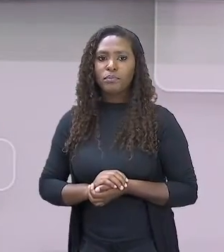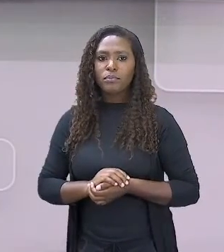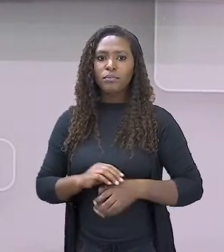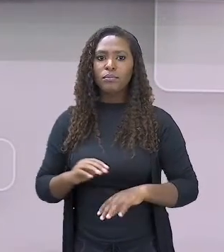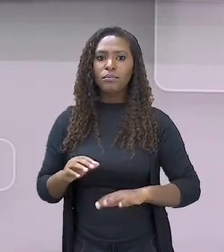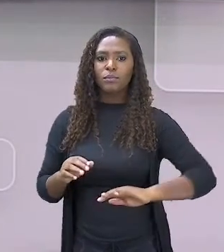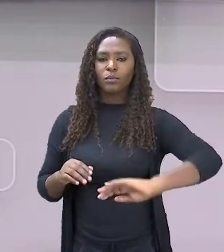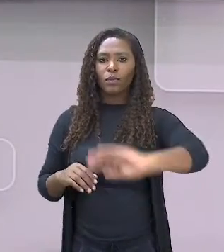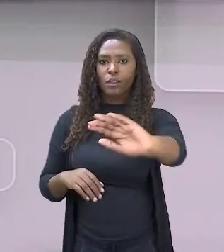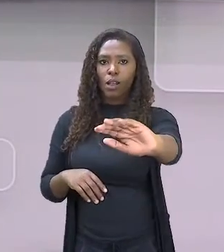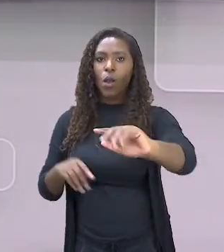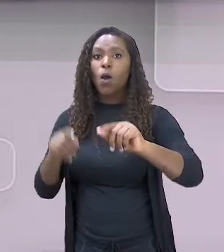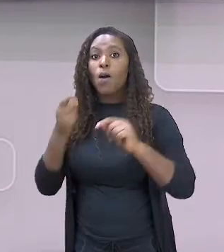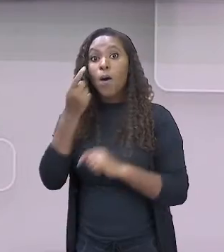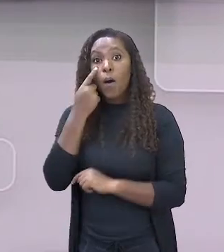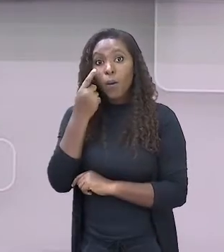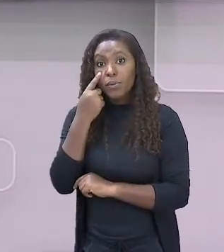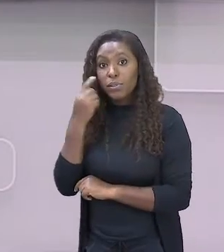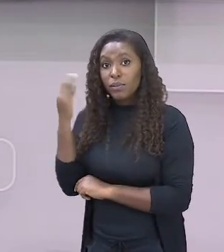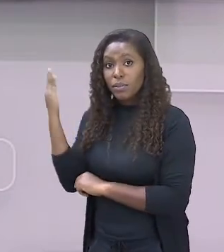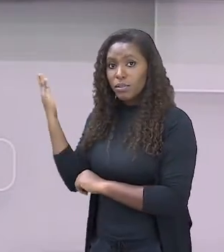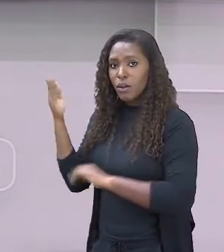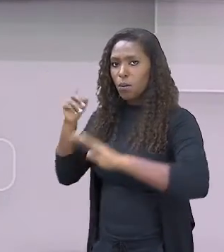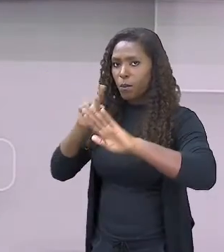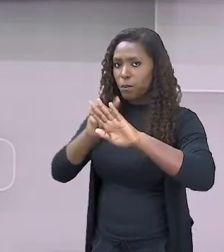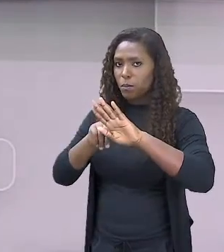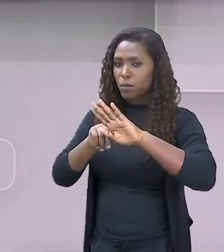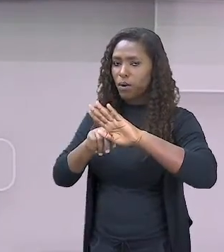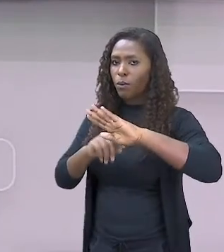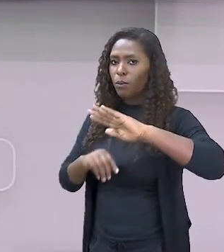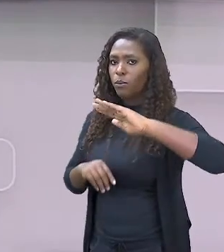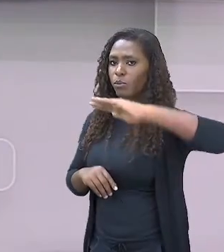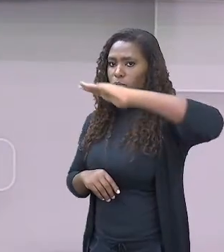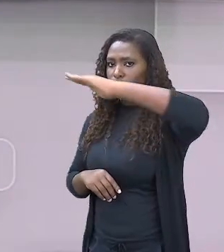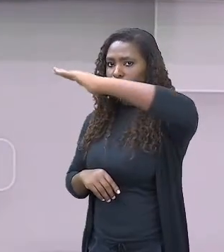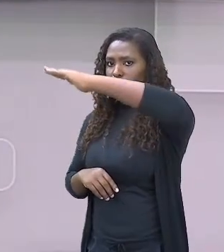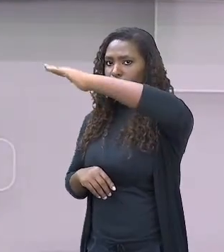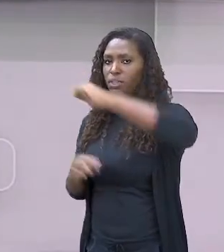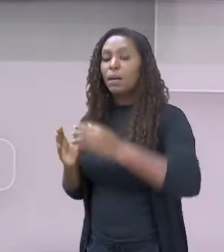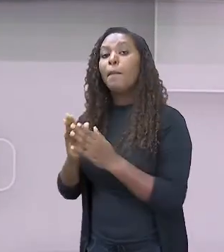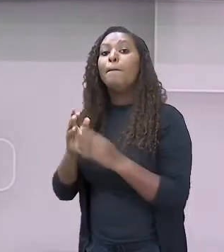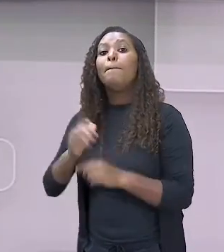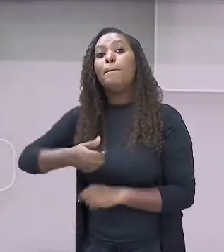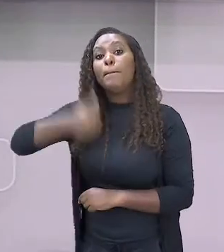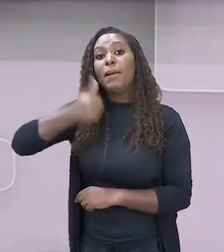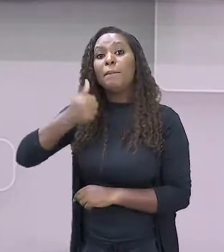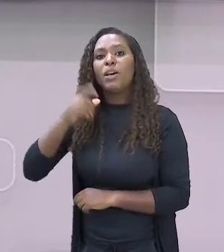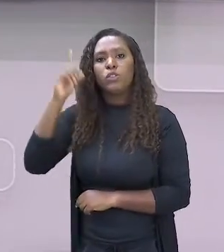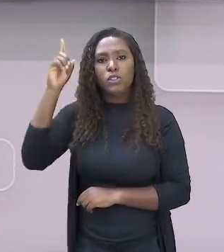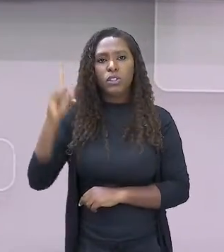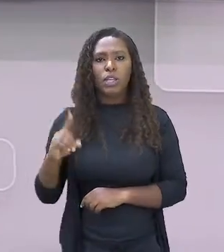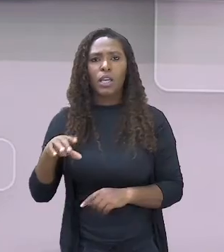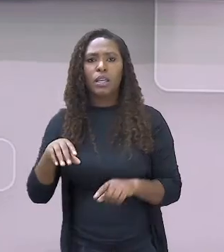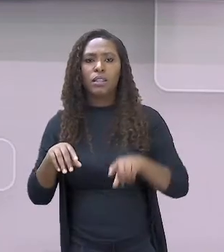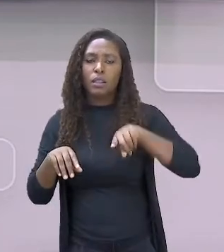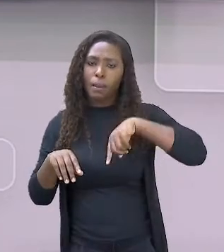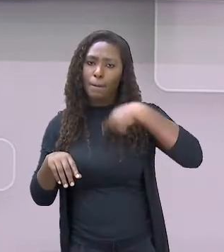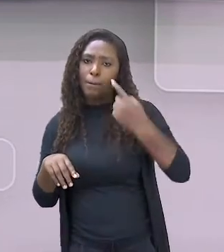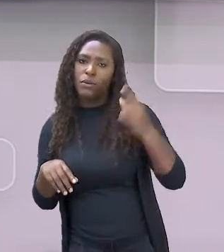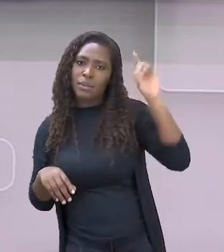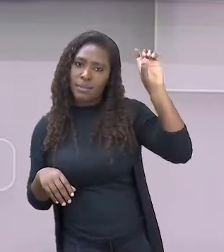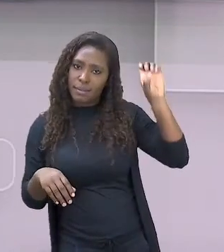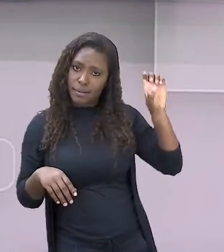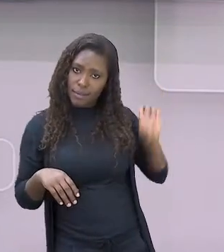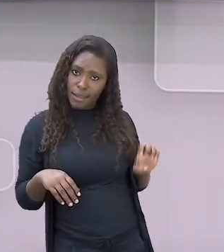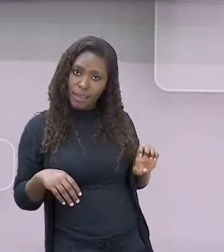vamos jogar, estica a mão, ó, como se fosse um avião, ó, esticou para um lado, ó, para o